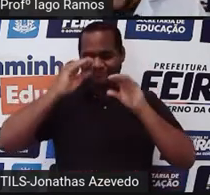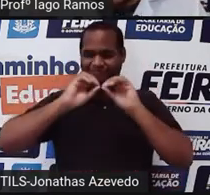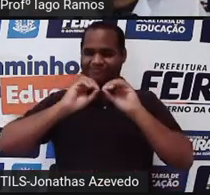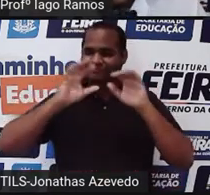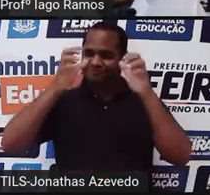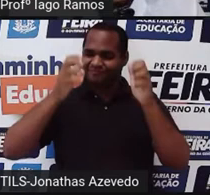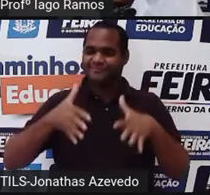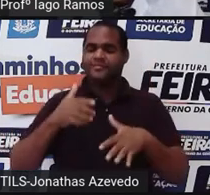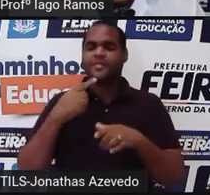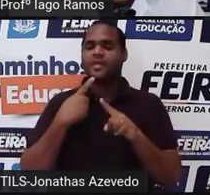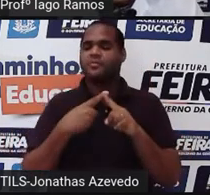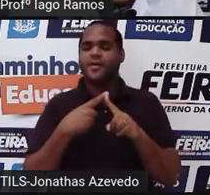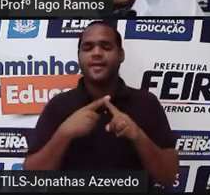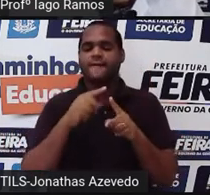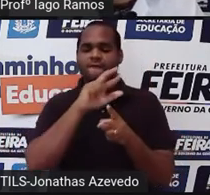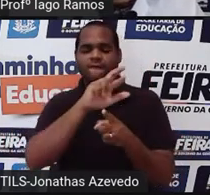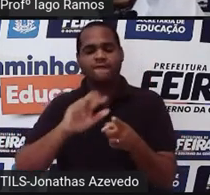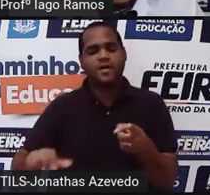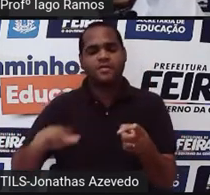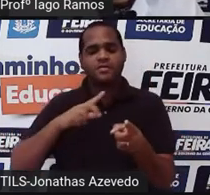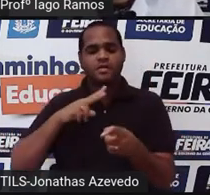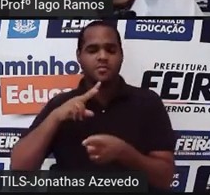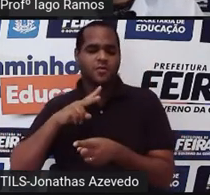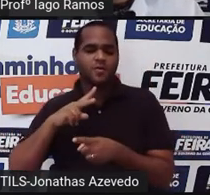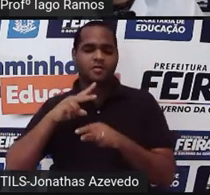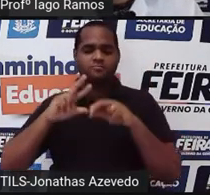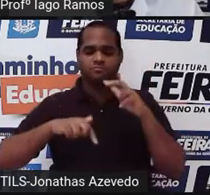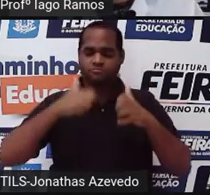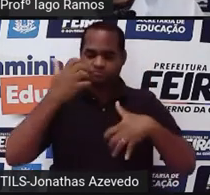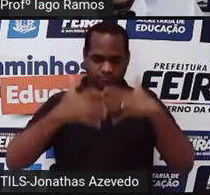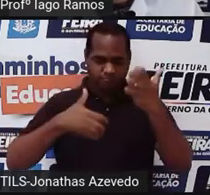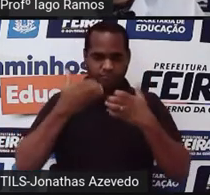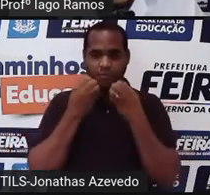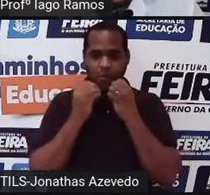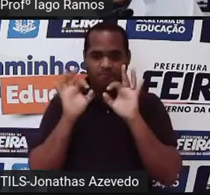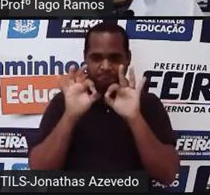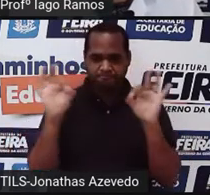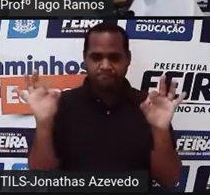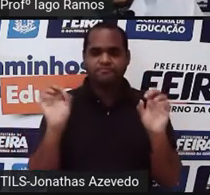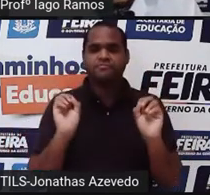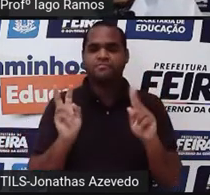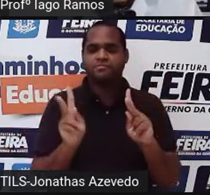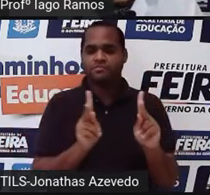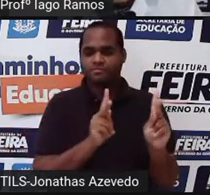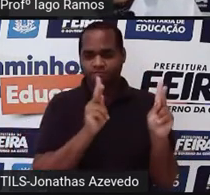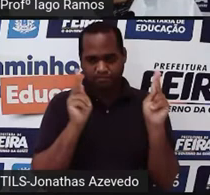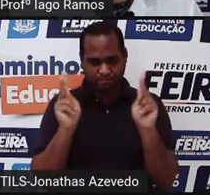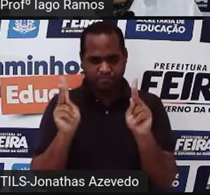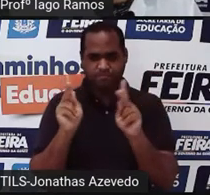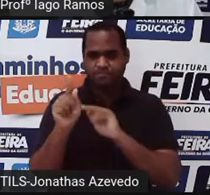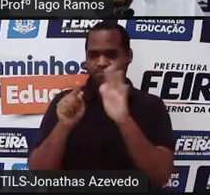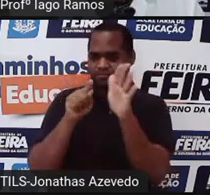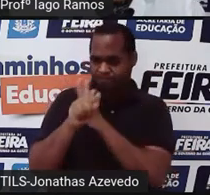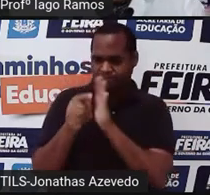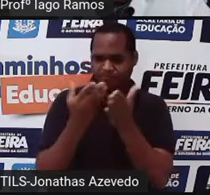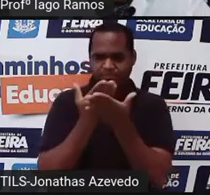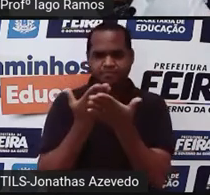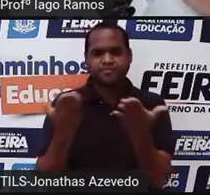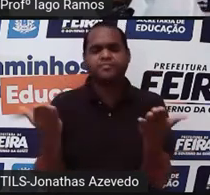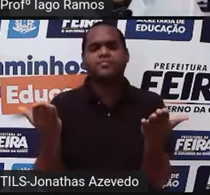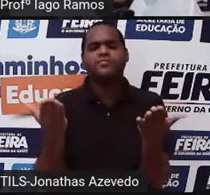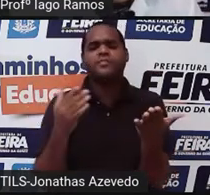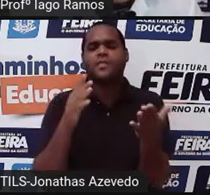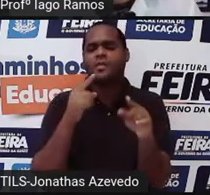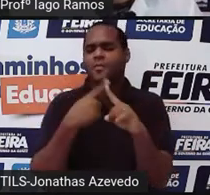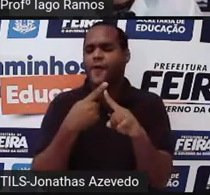porquê desses casos particulares, tá bom? Beleza? E aí já fica a pergunta, né? Por que que é